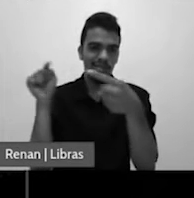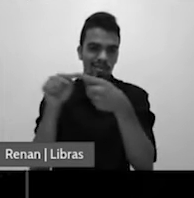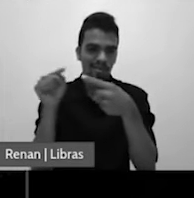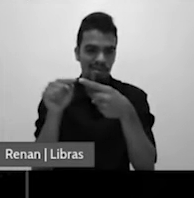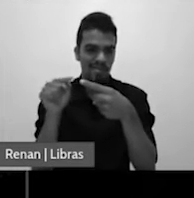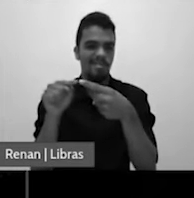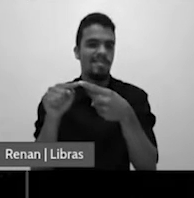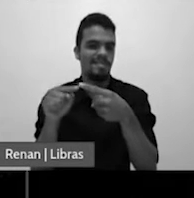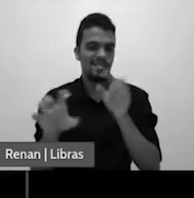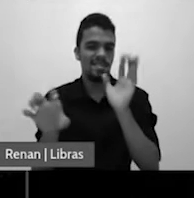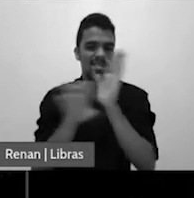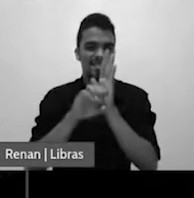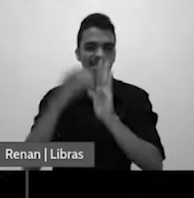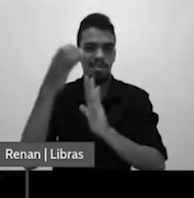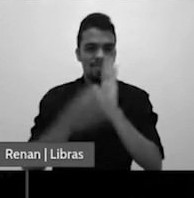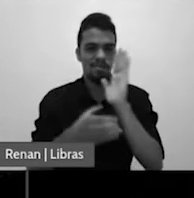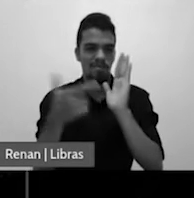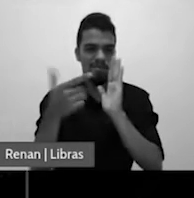mandamento da lei de Deus.